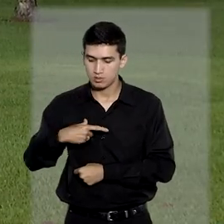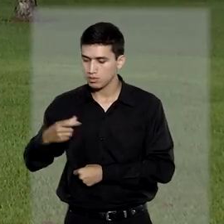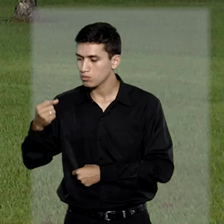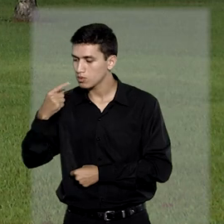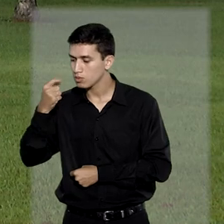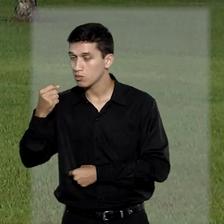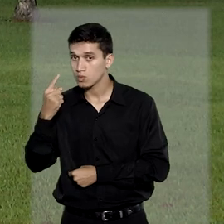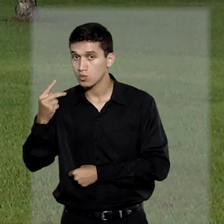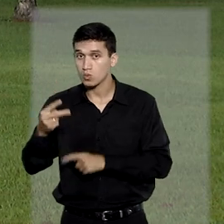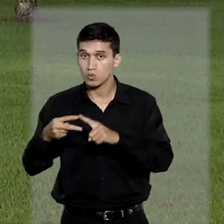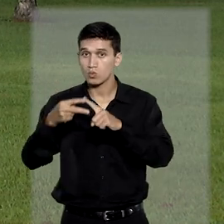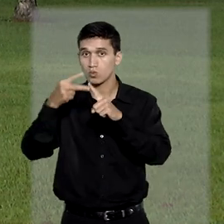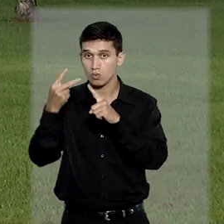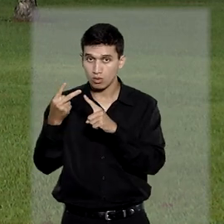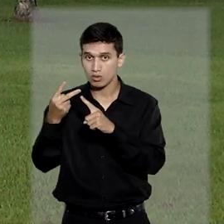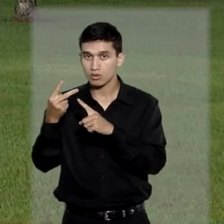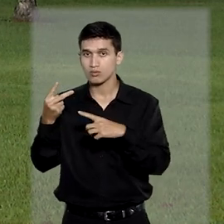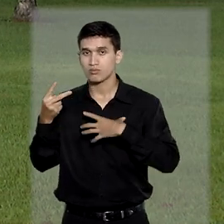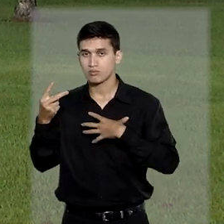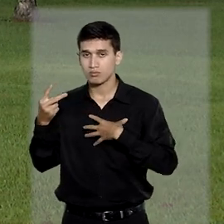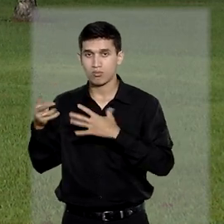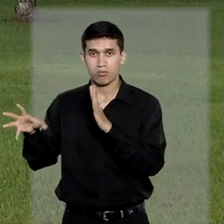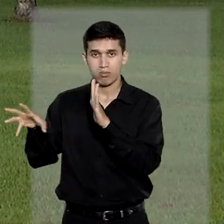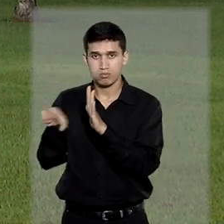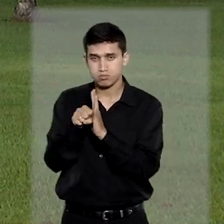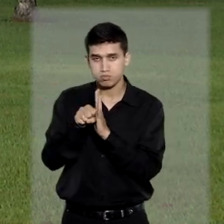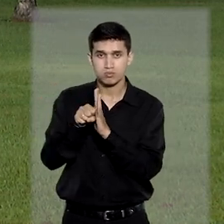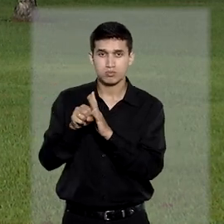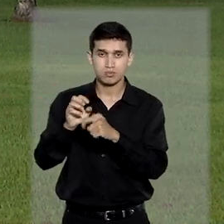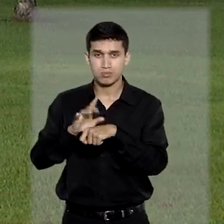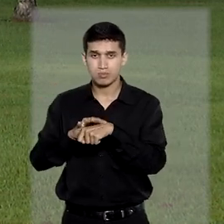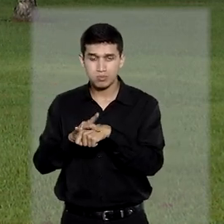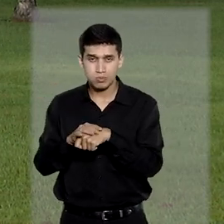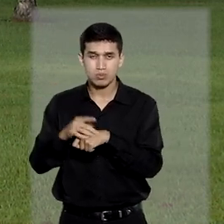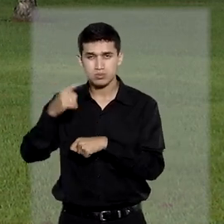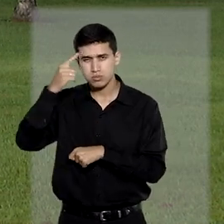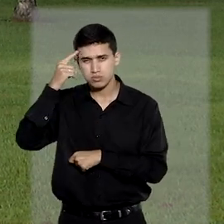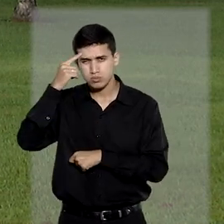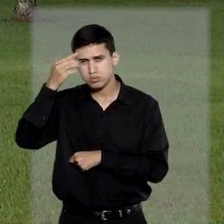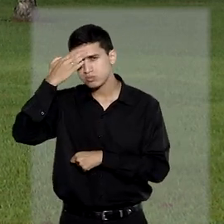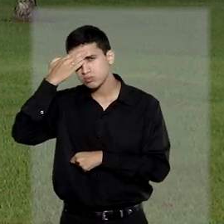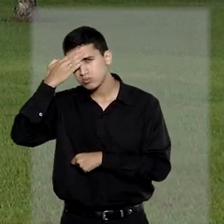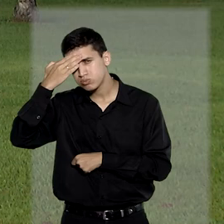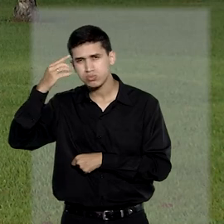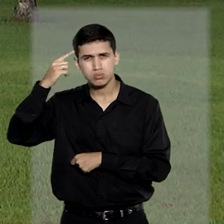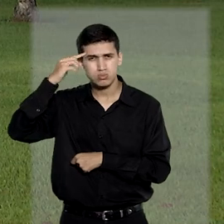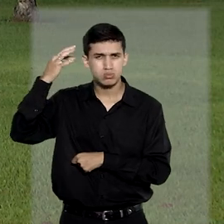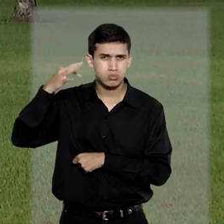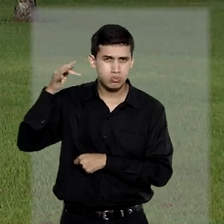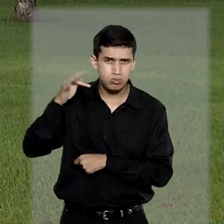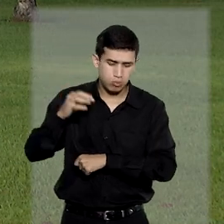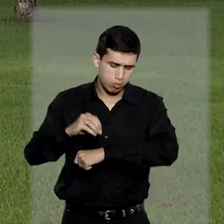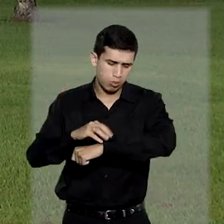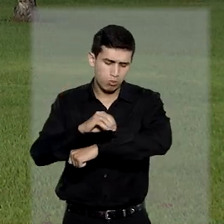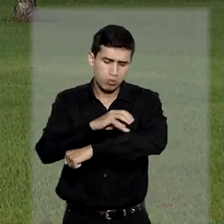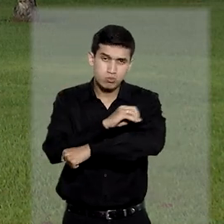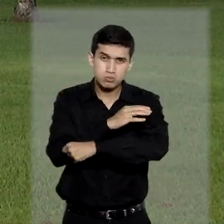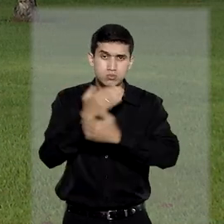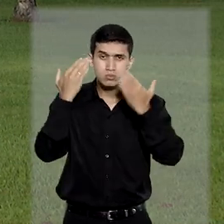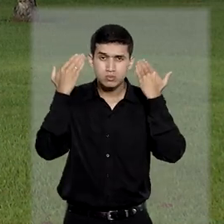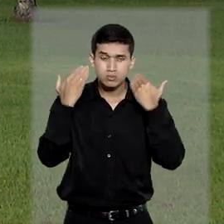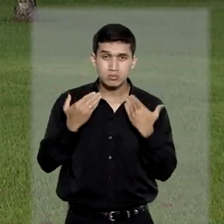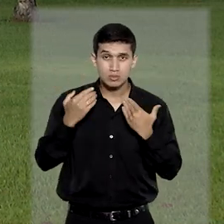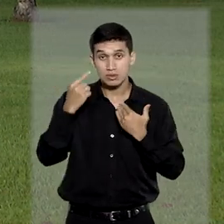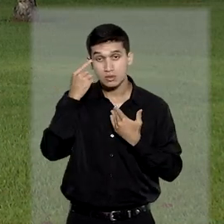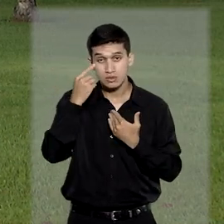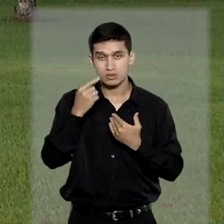a consumidora apresentou sintomas como febre, dor de cabeça, irritação, bolhas na pele, na boca e nos olhos. Devido